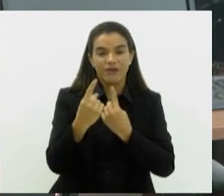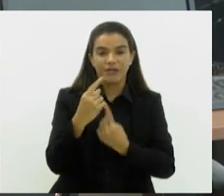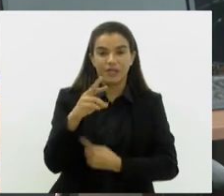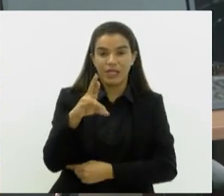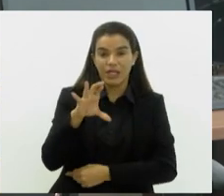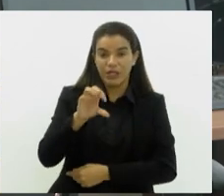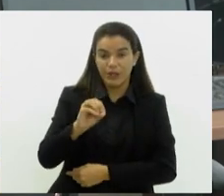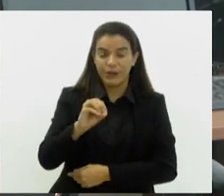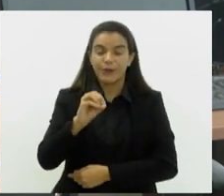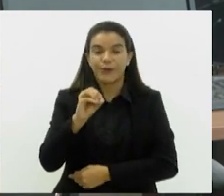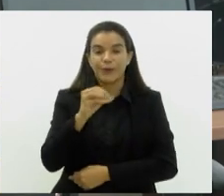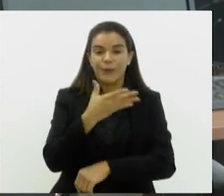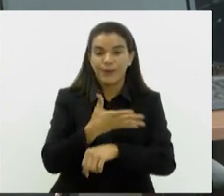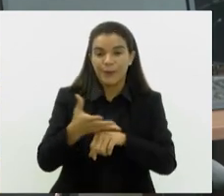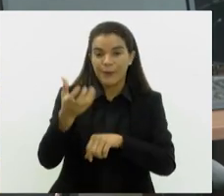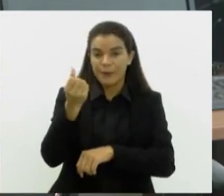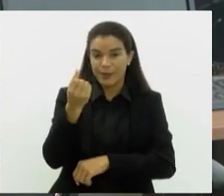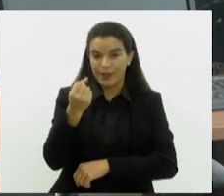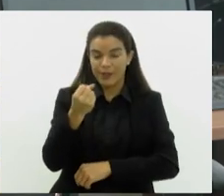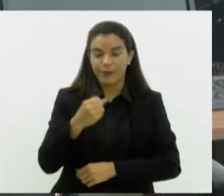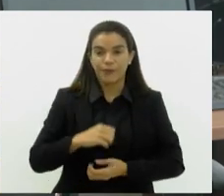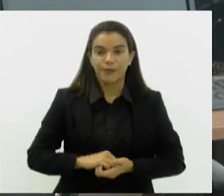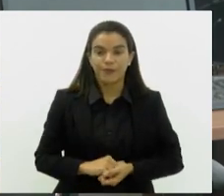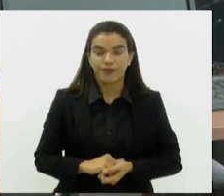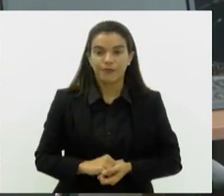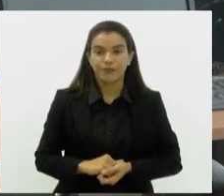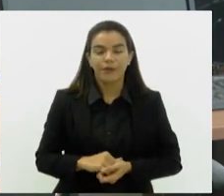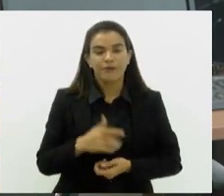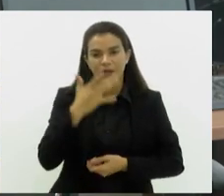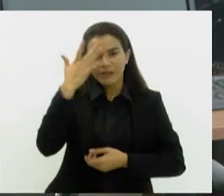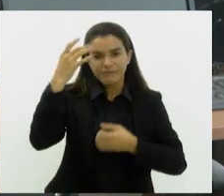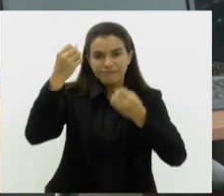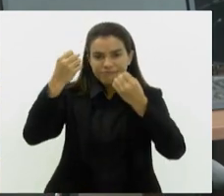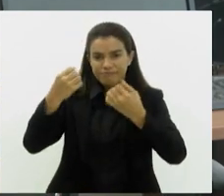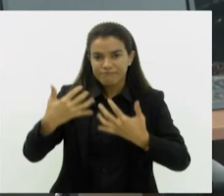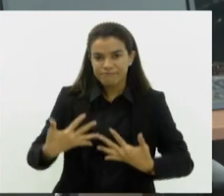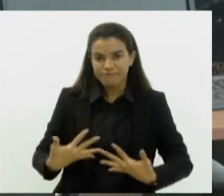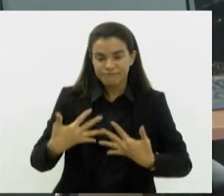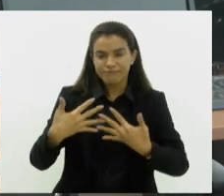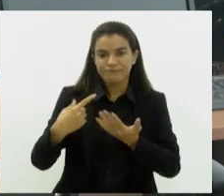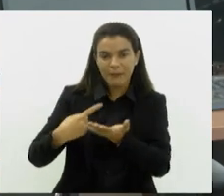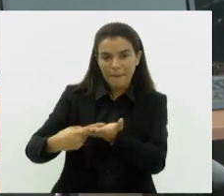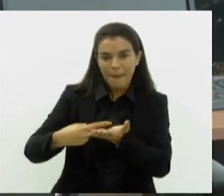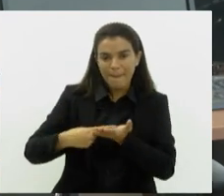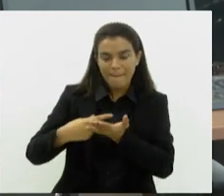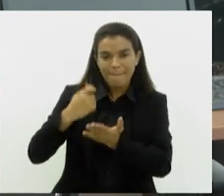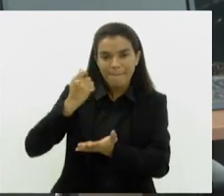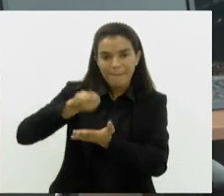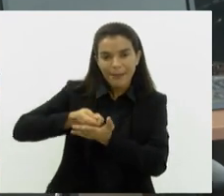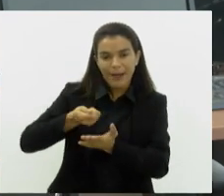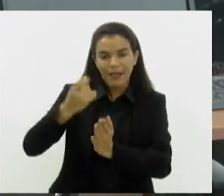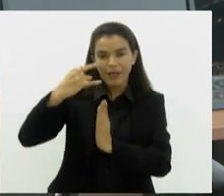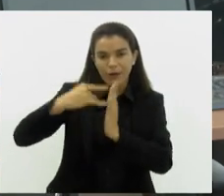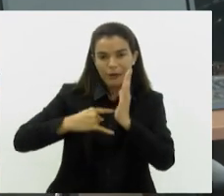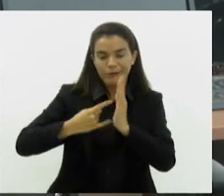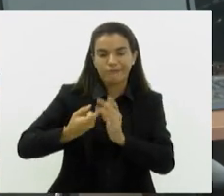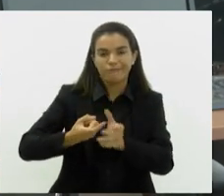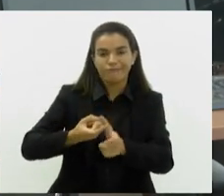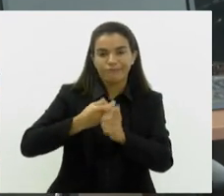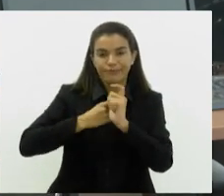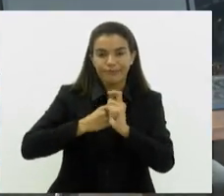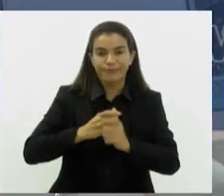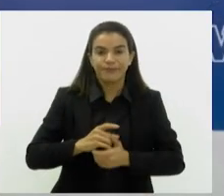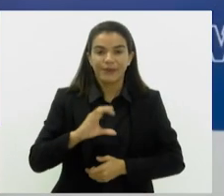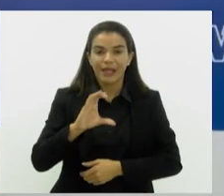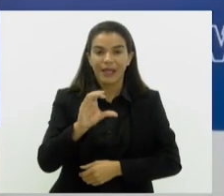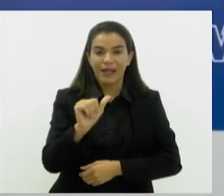quinto andar, aqui no centro do Rio. E quem vai explicar essa iniciativa da renegociação é o presidente do Procon, Cássio Coelho.